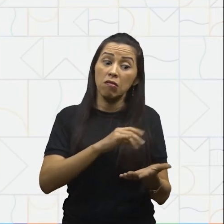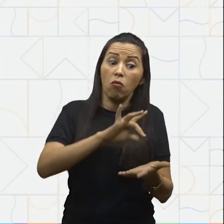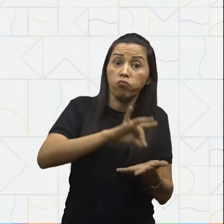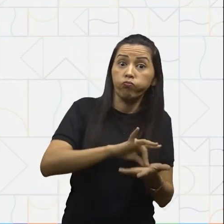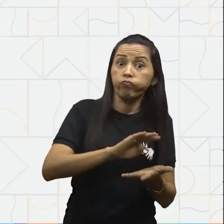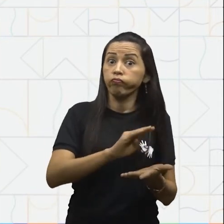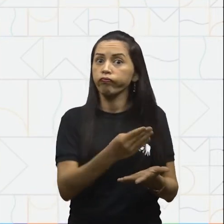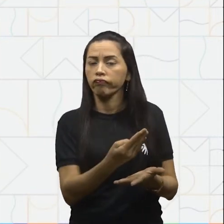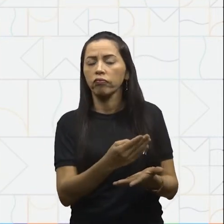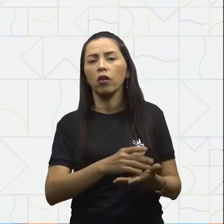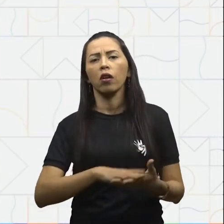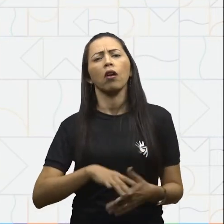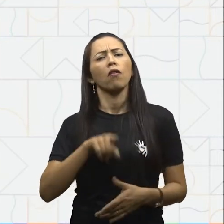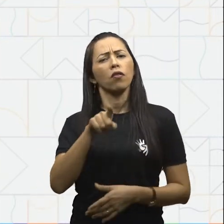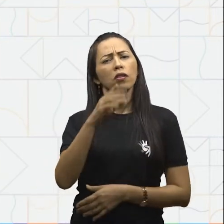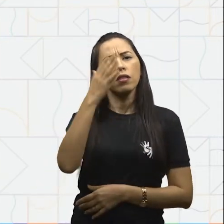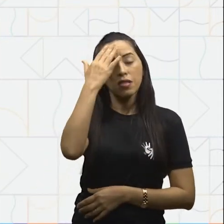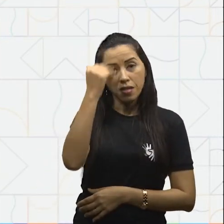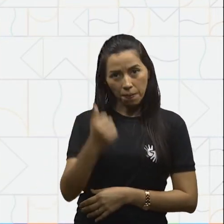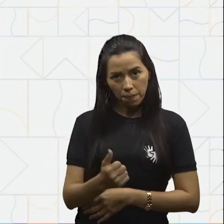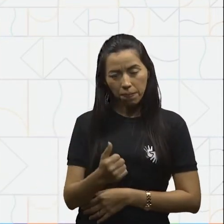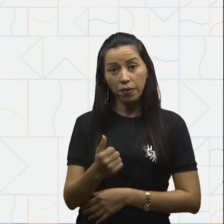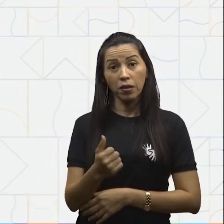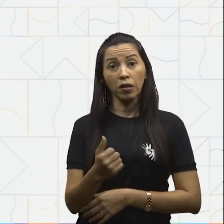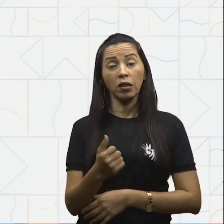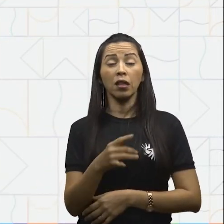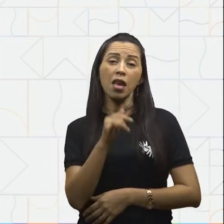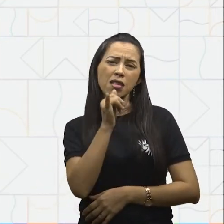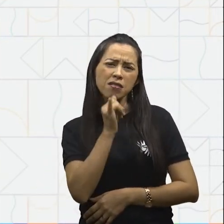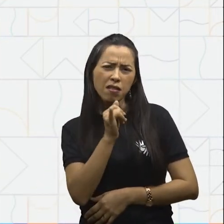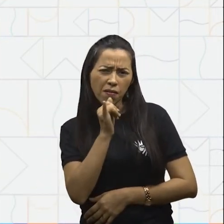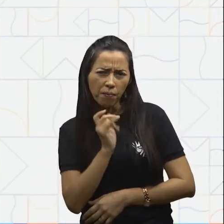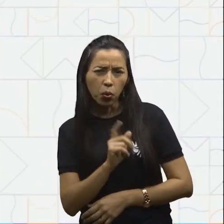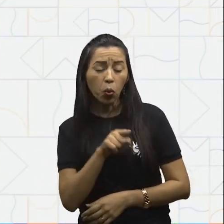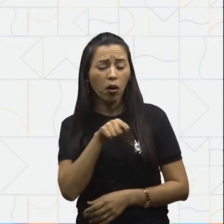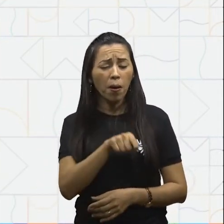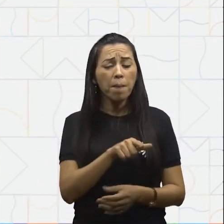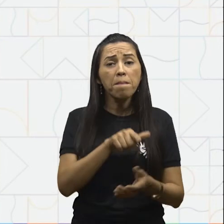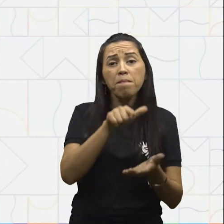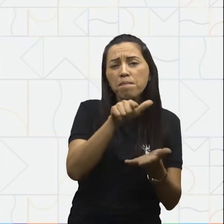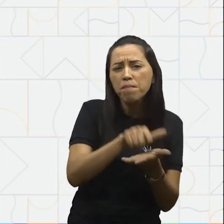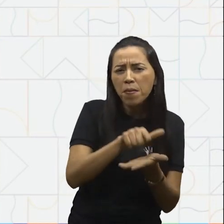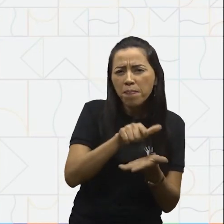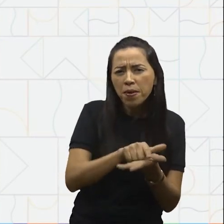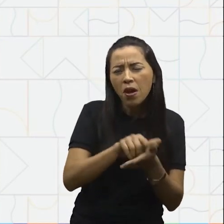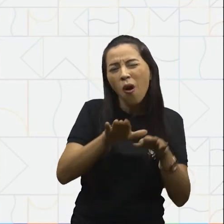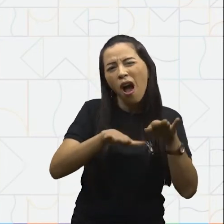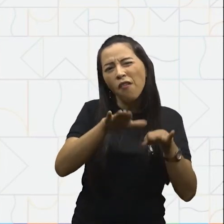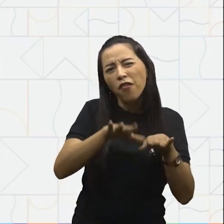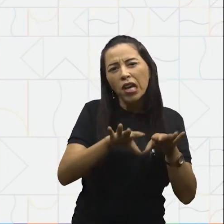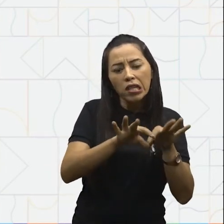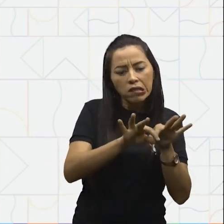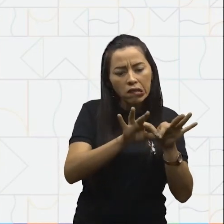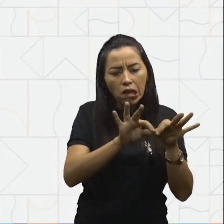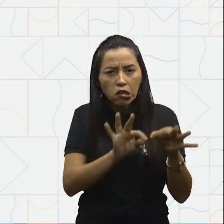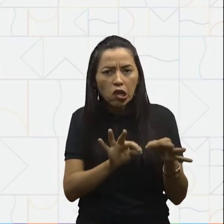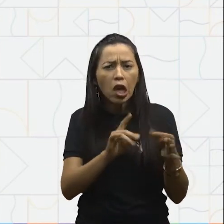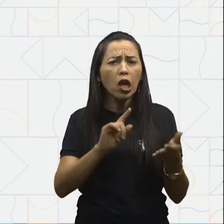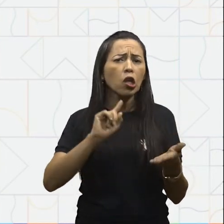Você sabia que nos casos de danos como cédula rasgada,